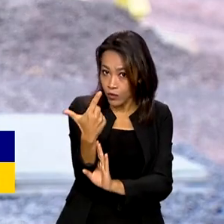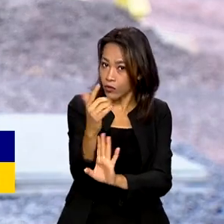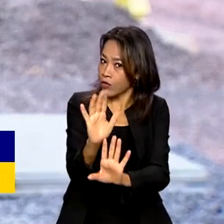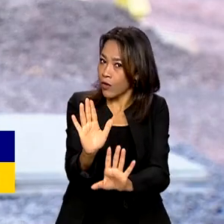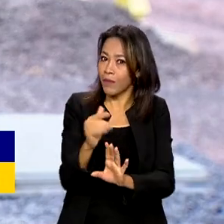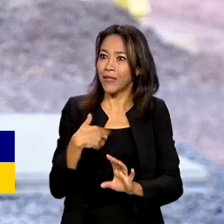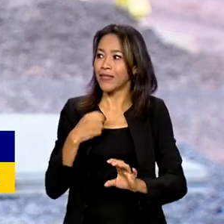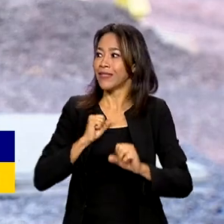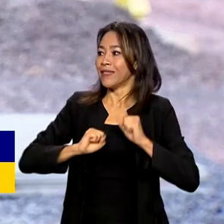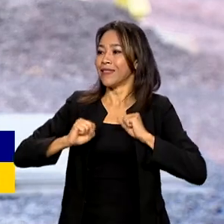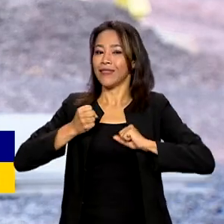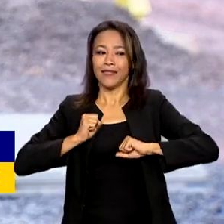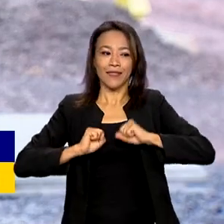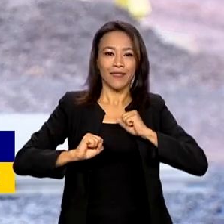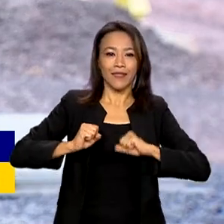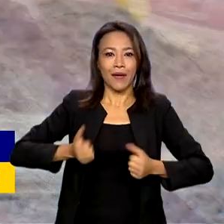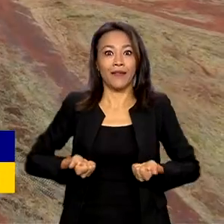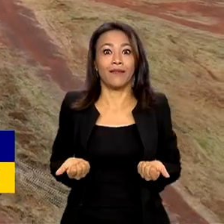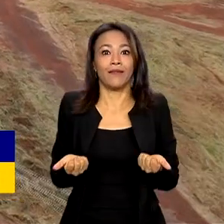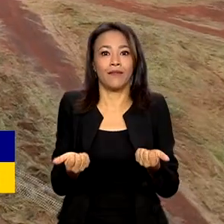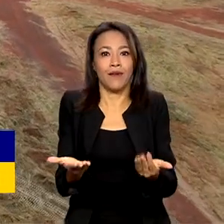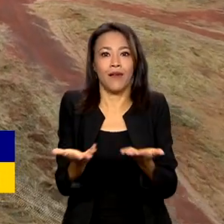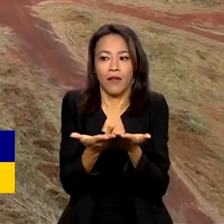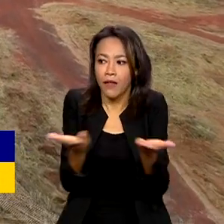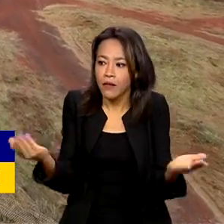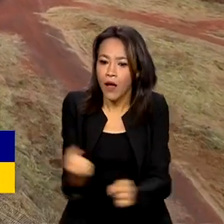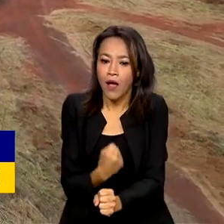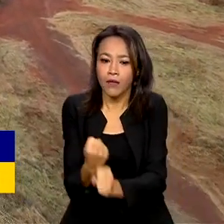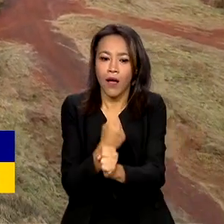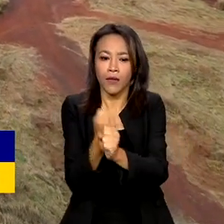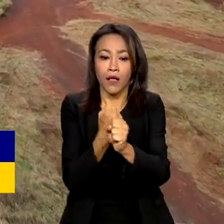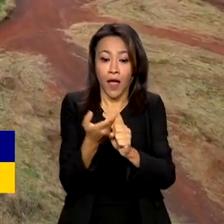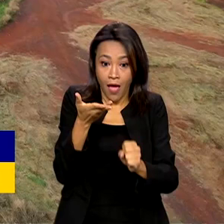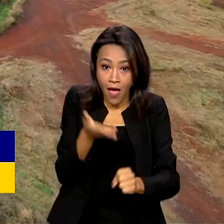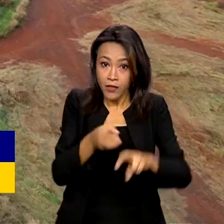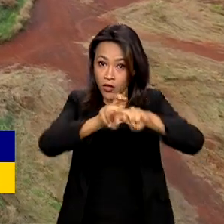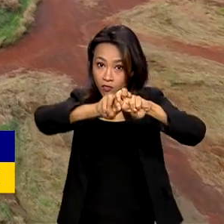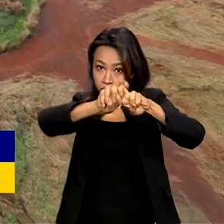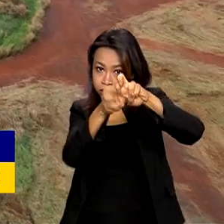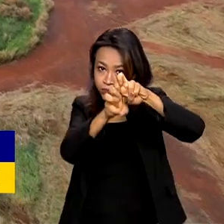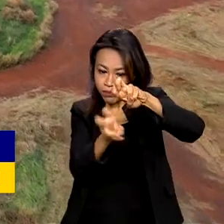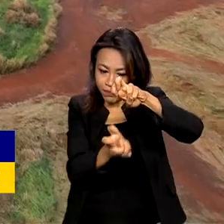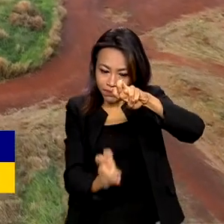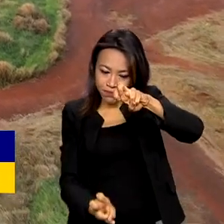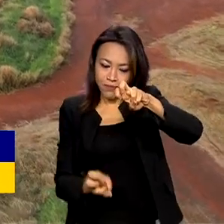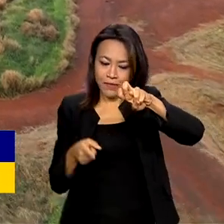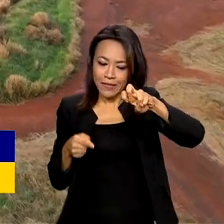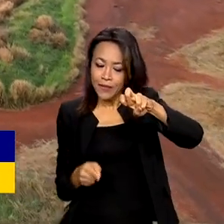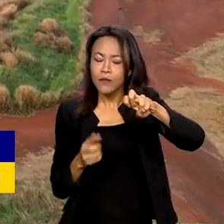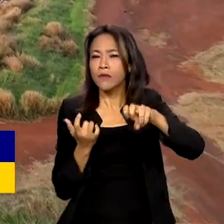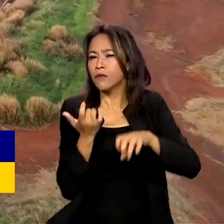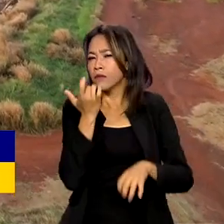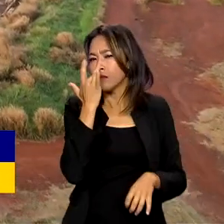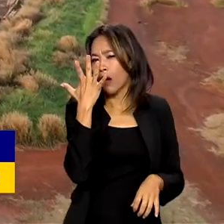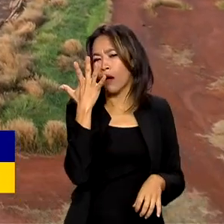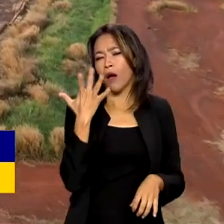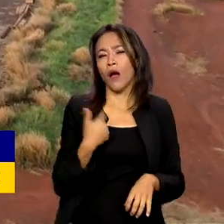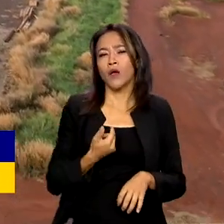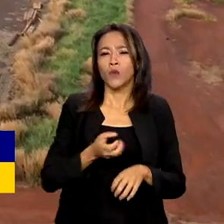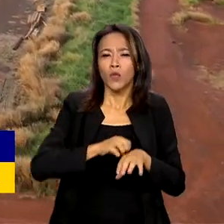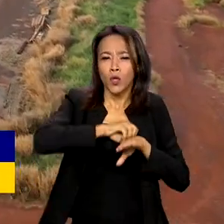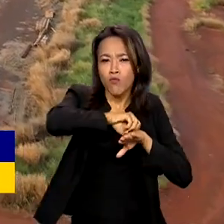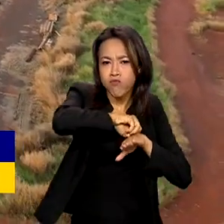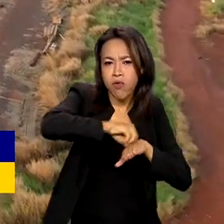é grande pra entrega dessa obra, né? Já que a Ferrovia Norte-Sul promete aí facilitar o escoamento de